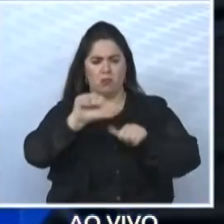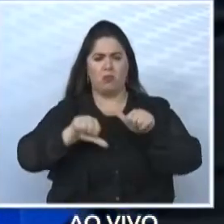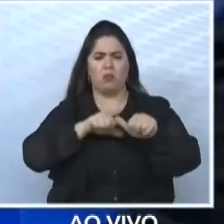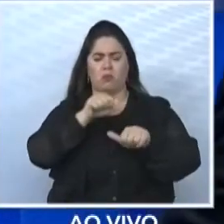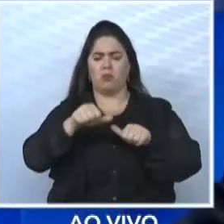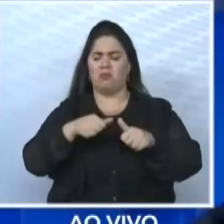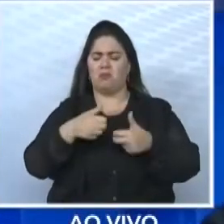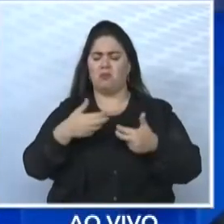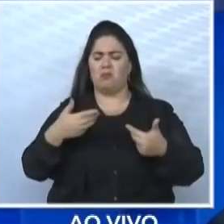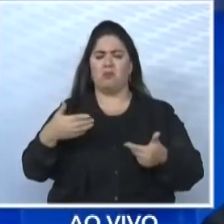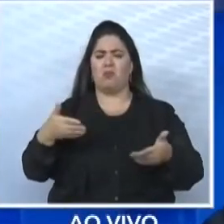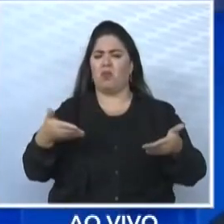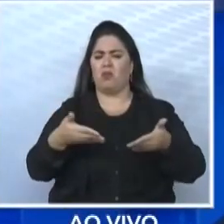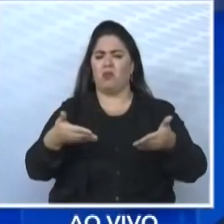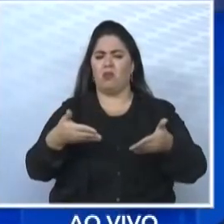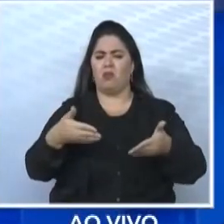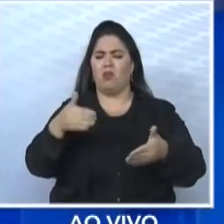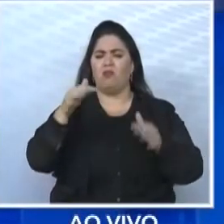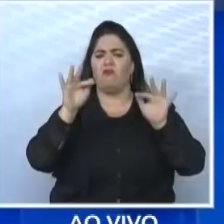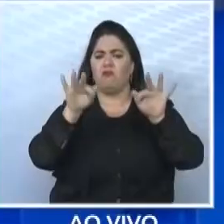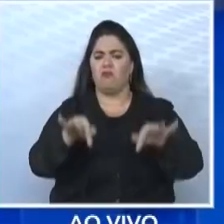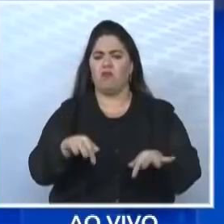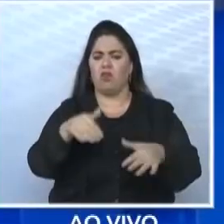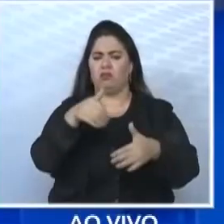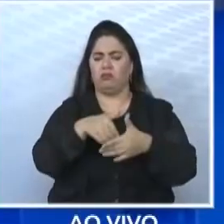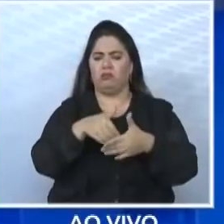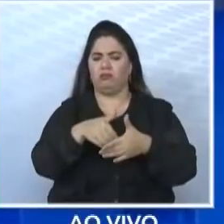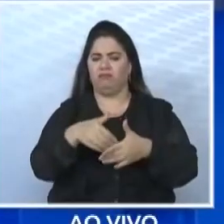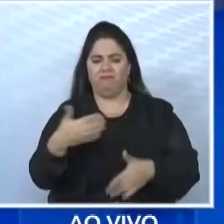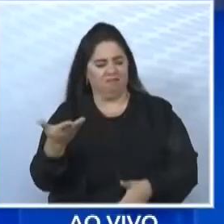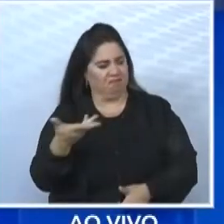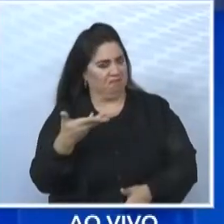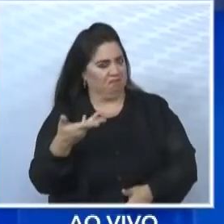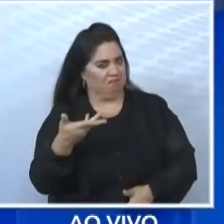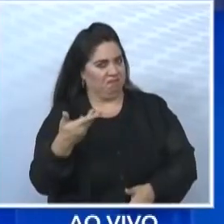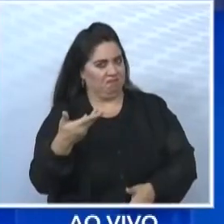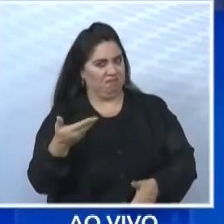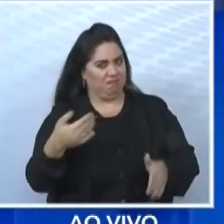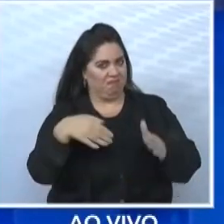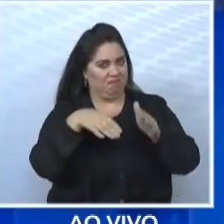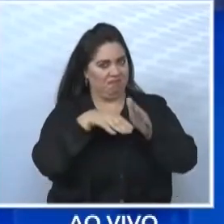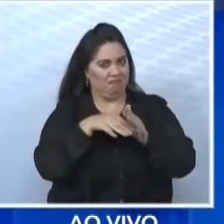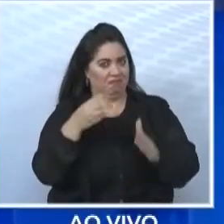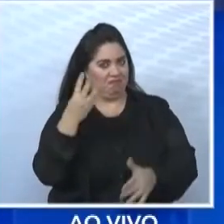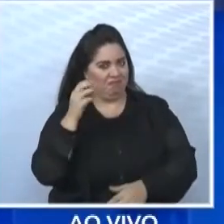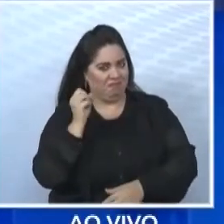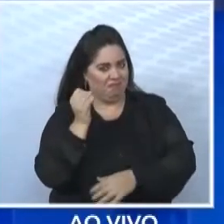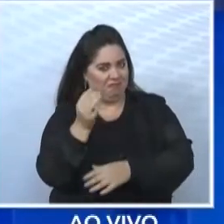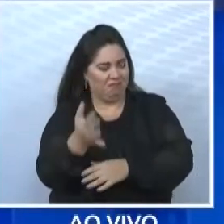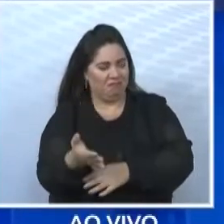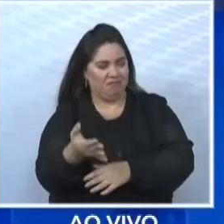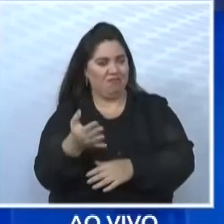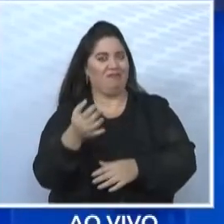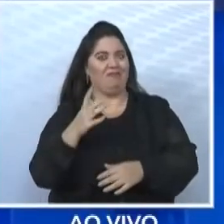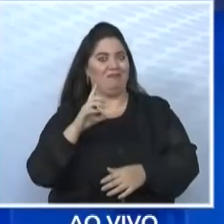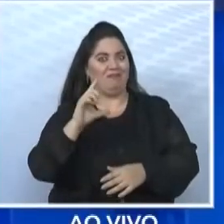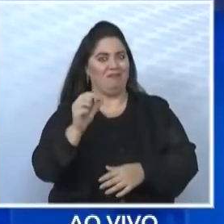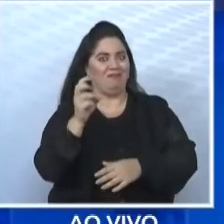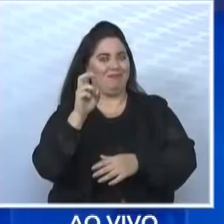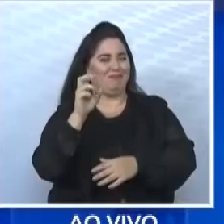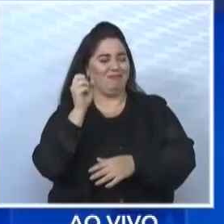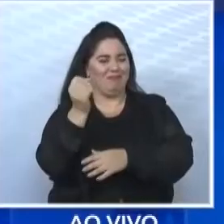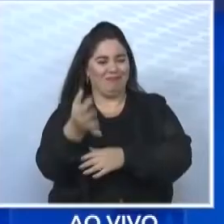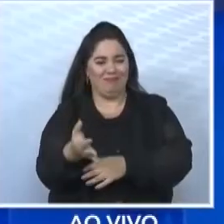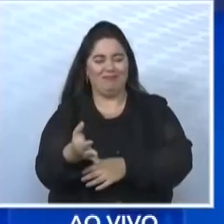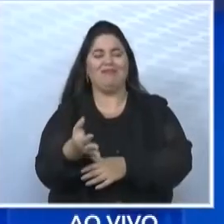campanha? Gasto total. Estou chegando três horas da manhã em casa, saindo cinco e meia e vai ser assim até domingo cinco horas da